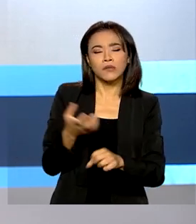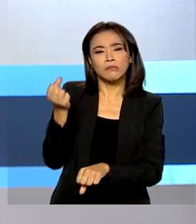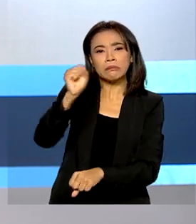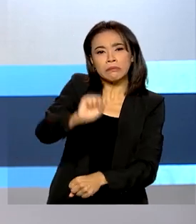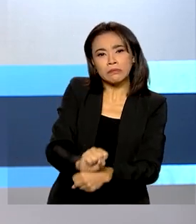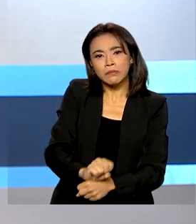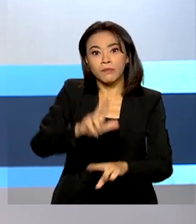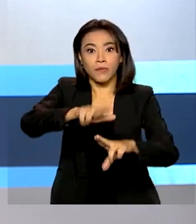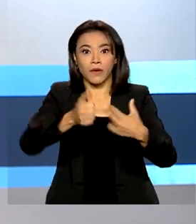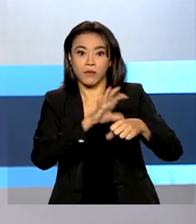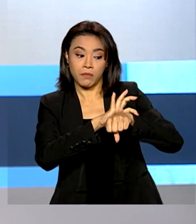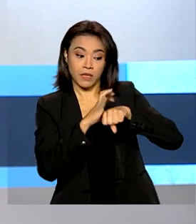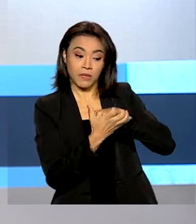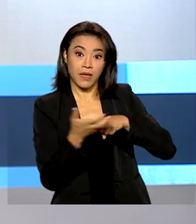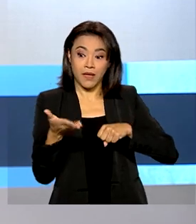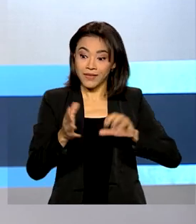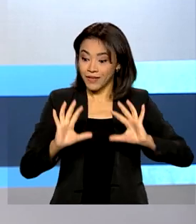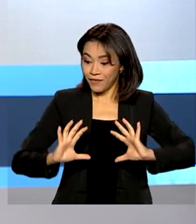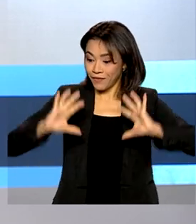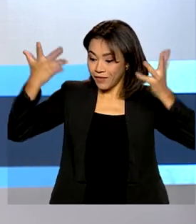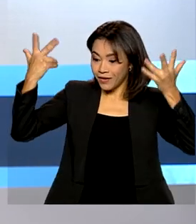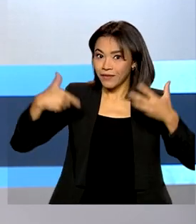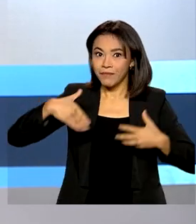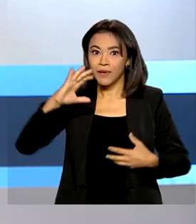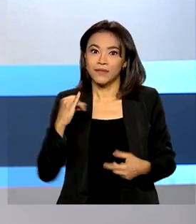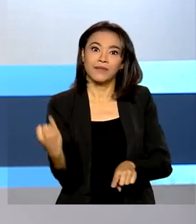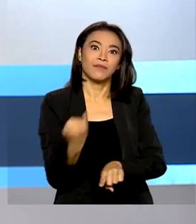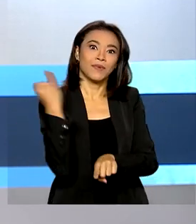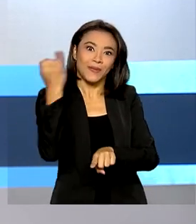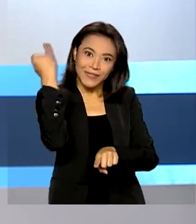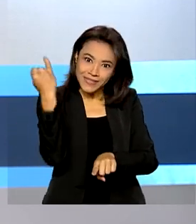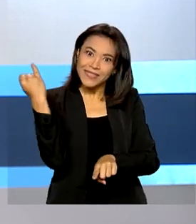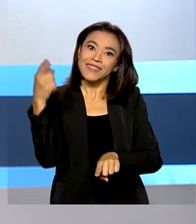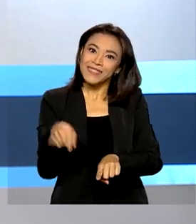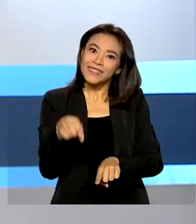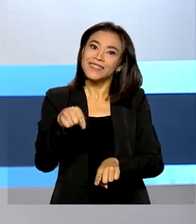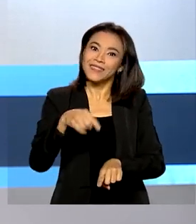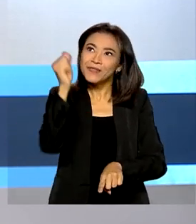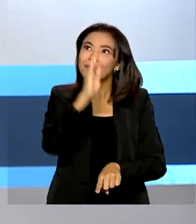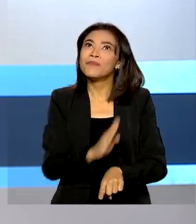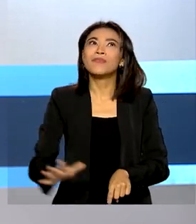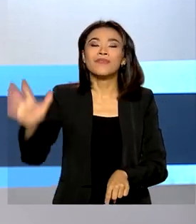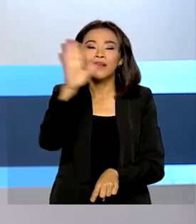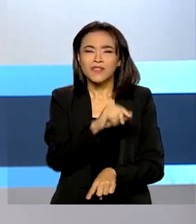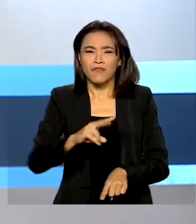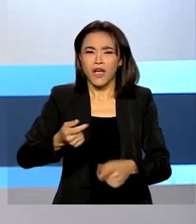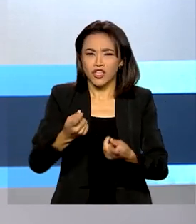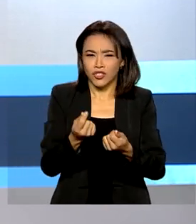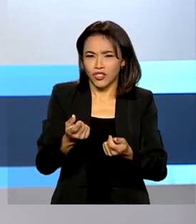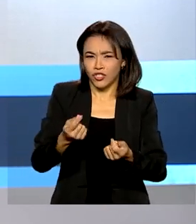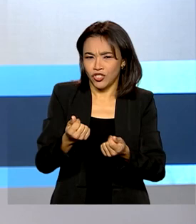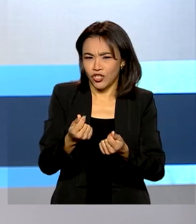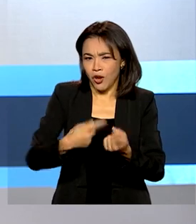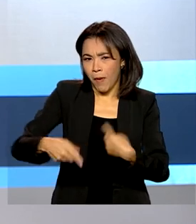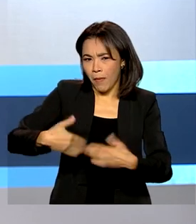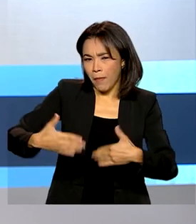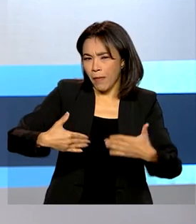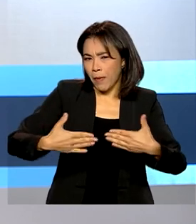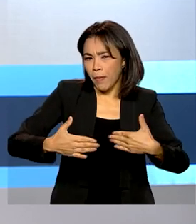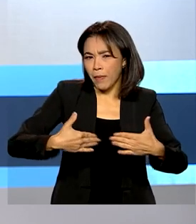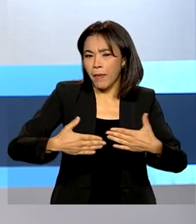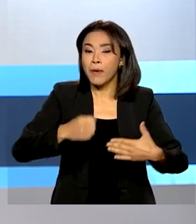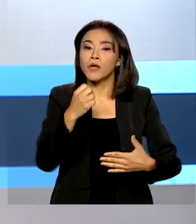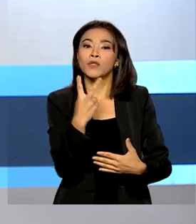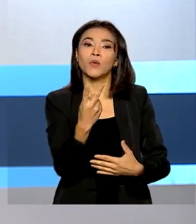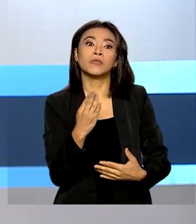conta da pandemia, os eventos considerados mais importantes e populares do país devem movimentar cerca de dois bilhões